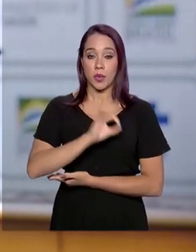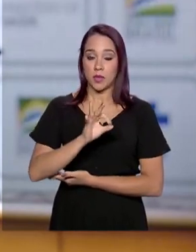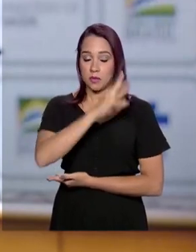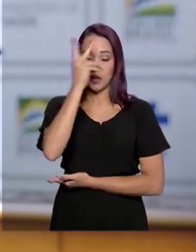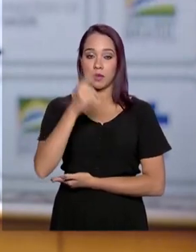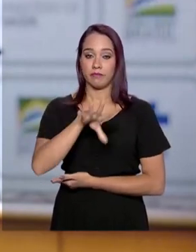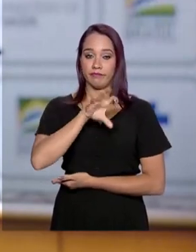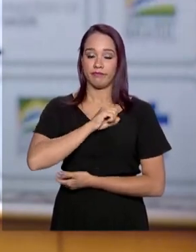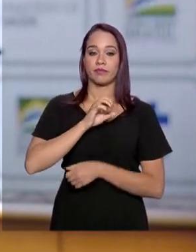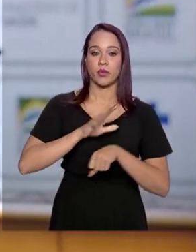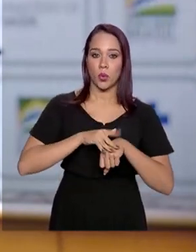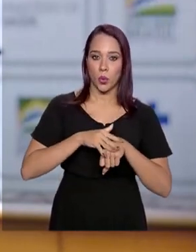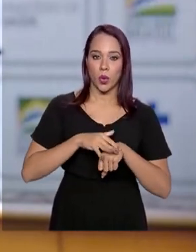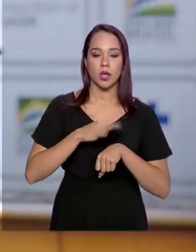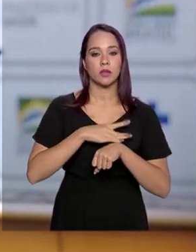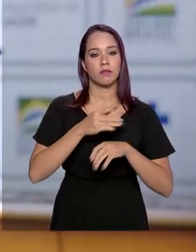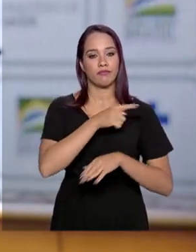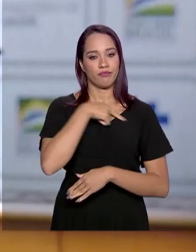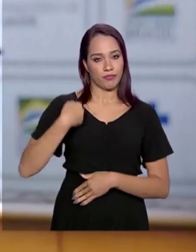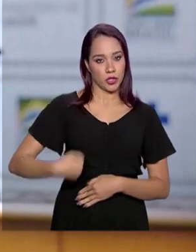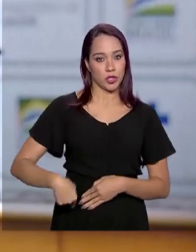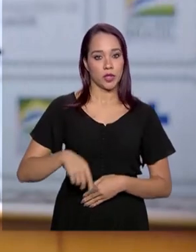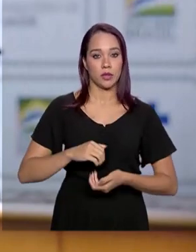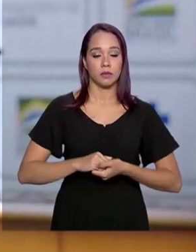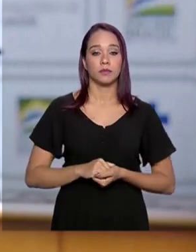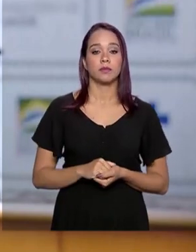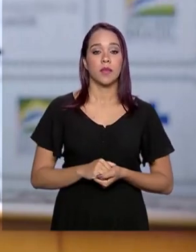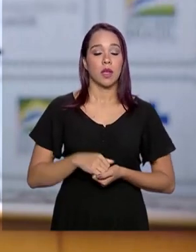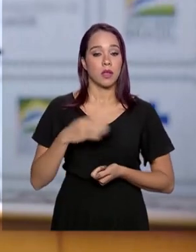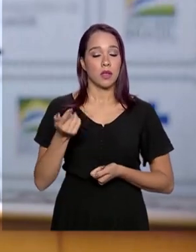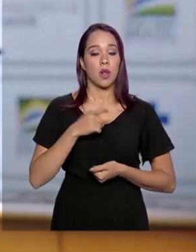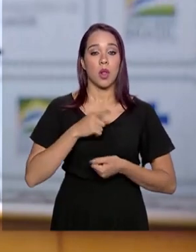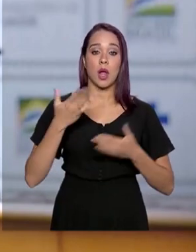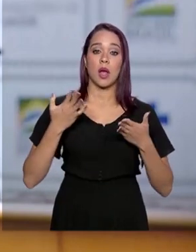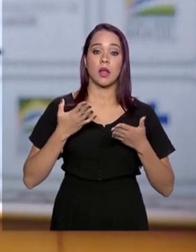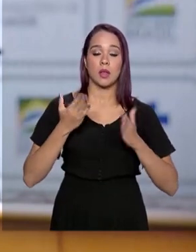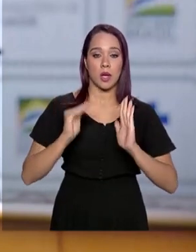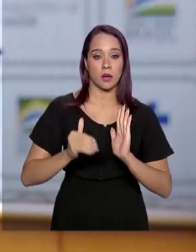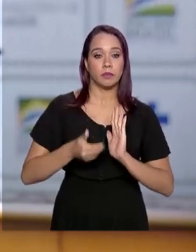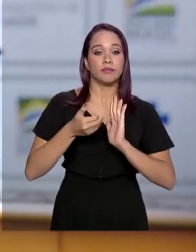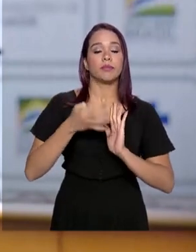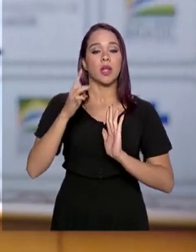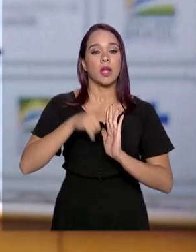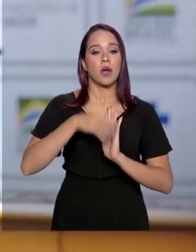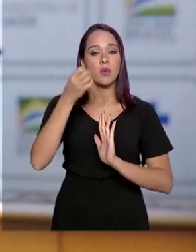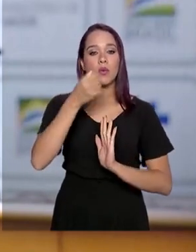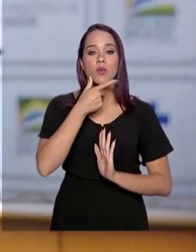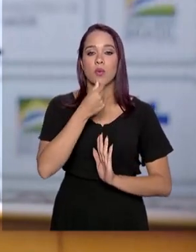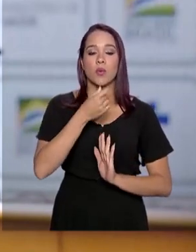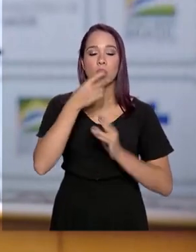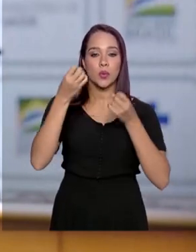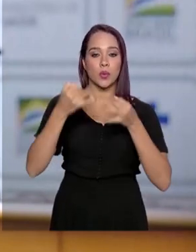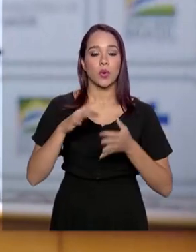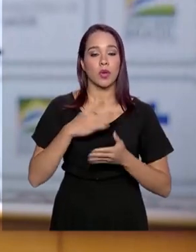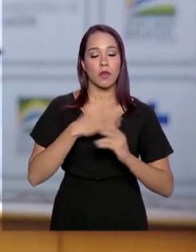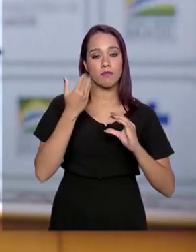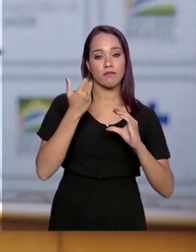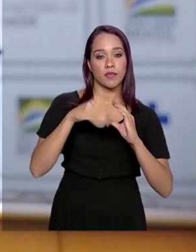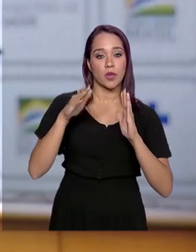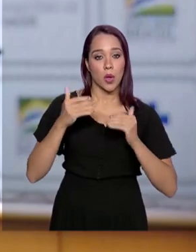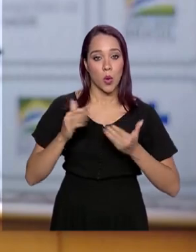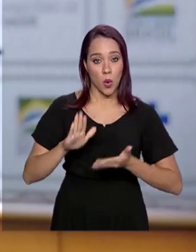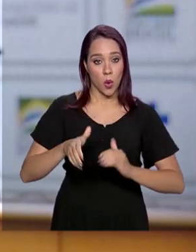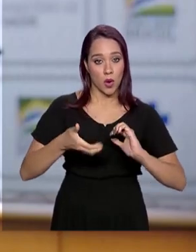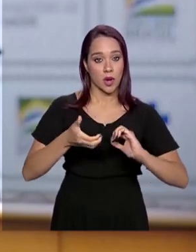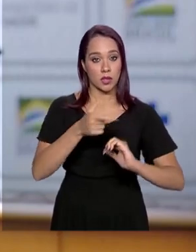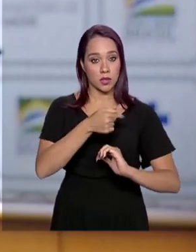com a doença estão na China. Em visita à Câmara dos Deputados, o ministro da Saúde, Luiz Henrique Mandetta, disse que vai enviar ao Congresso Nacional, na